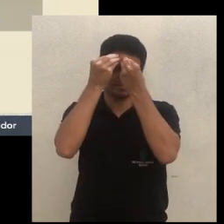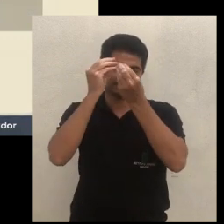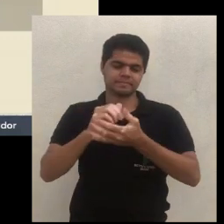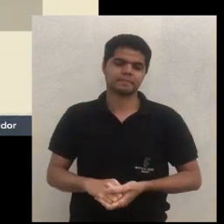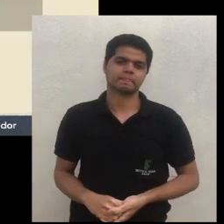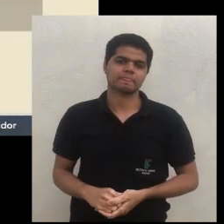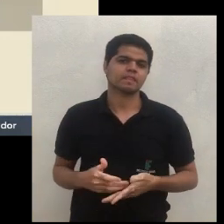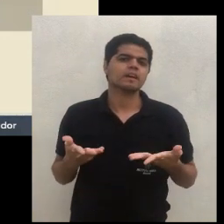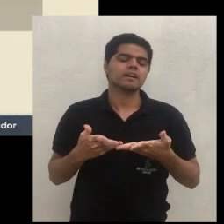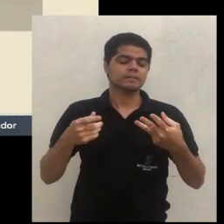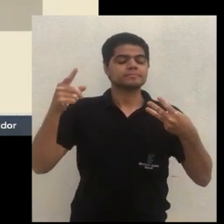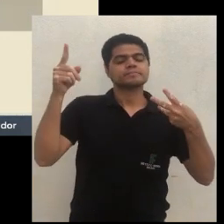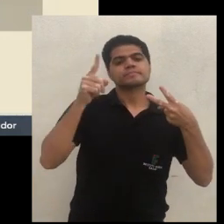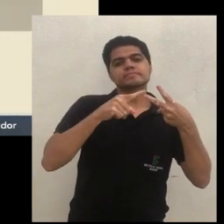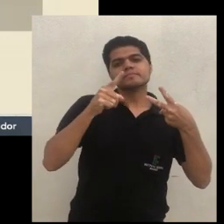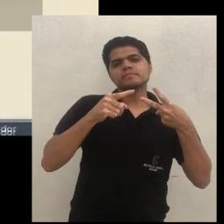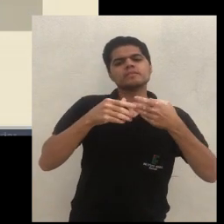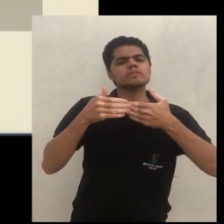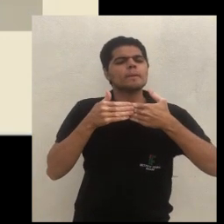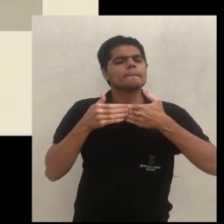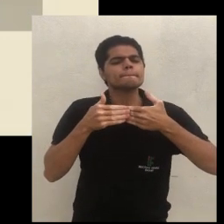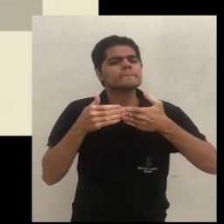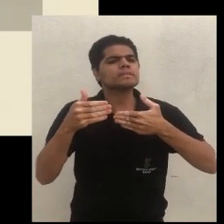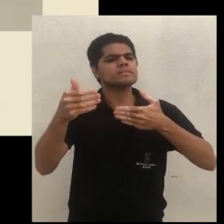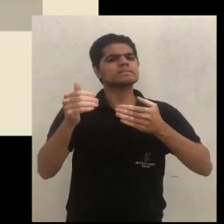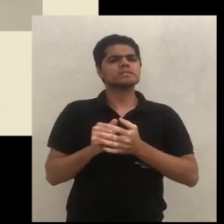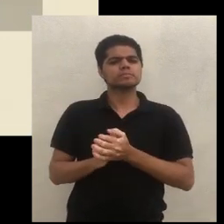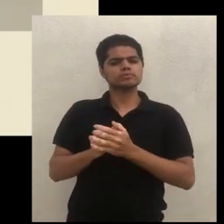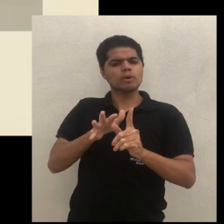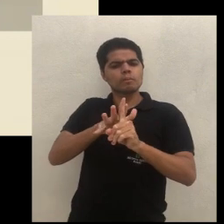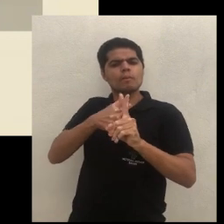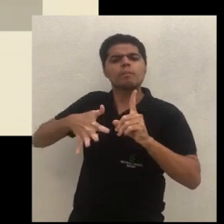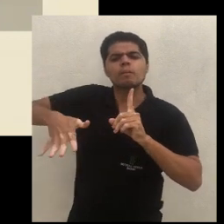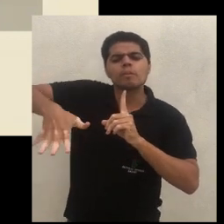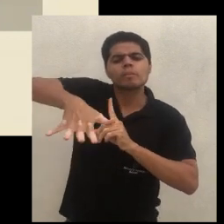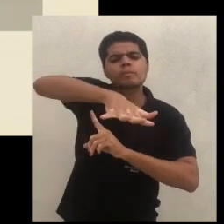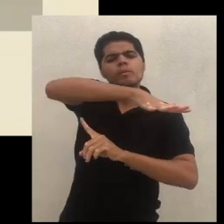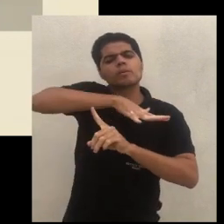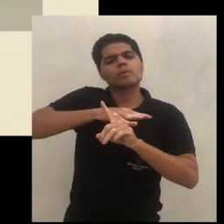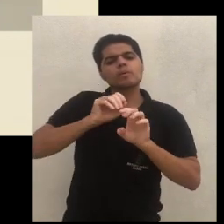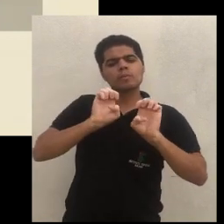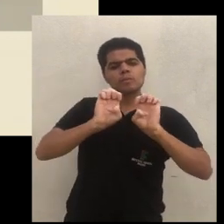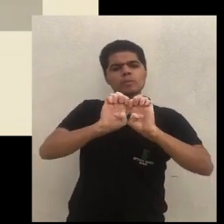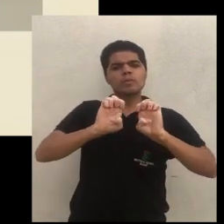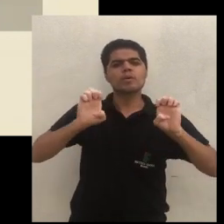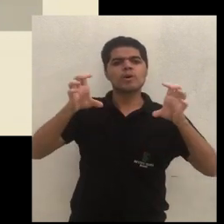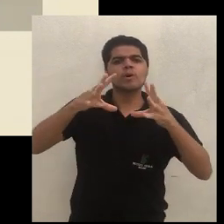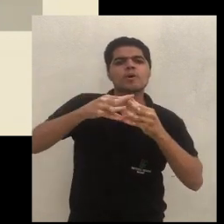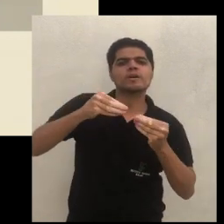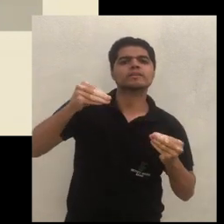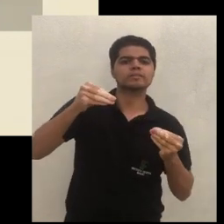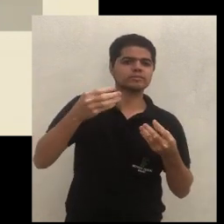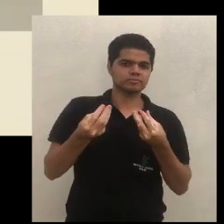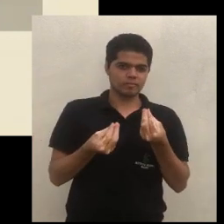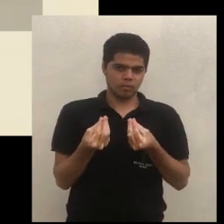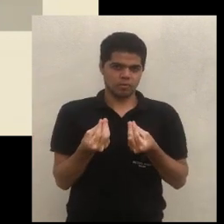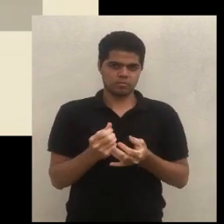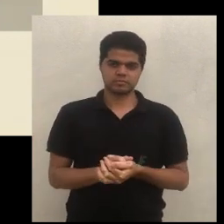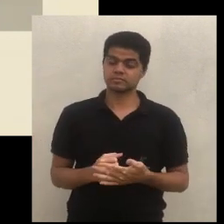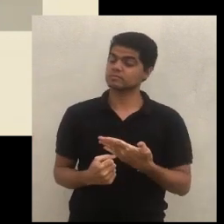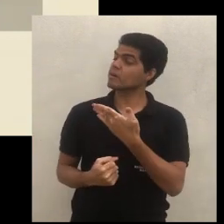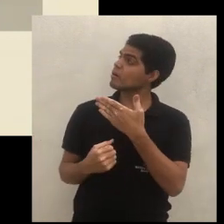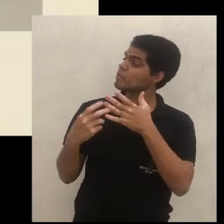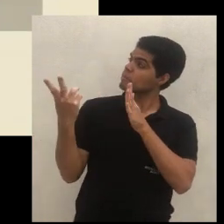ecológicos, né? Então quais são esses princípios ecológicos? Então vocês veem nessas duas imagens aí, que está muito